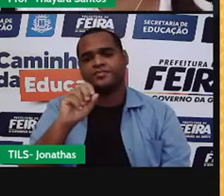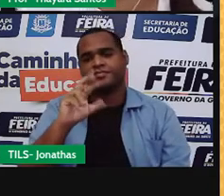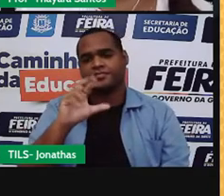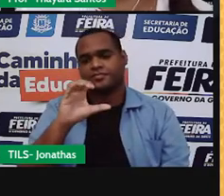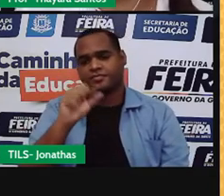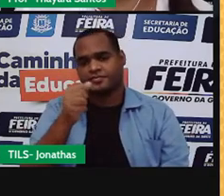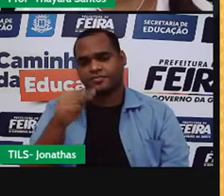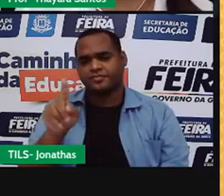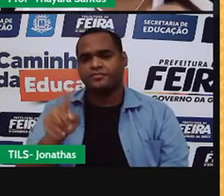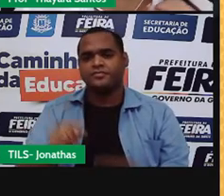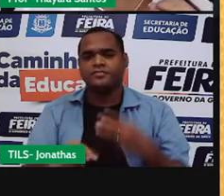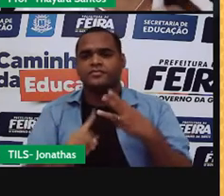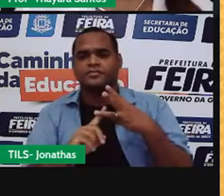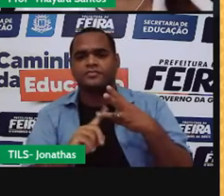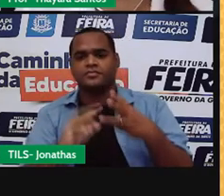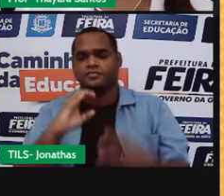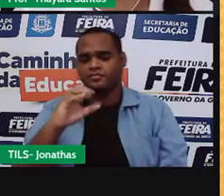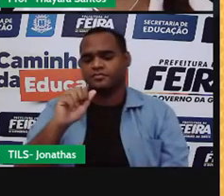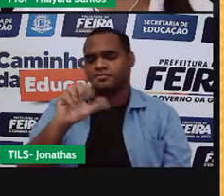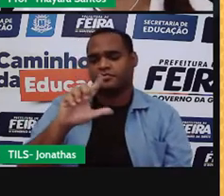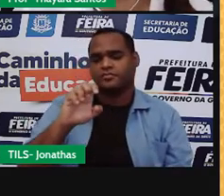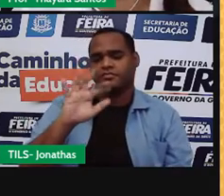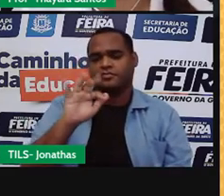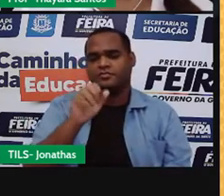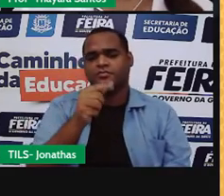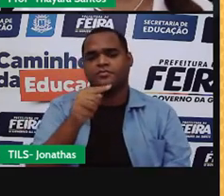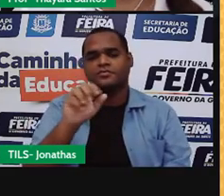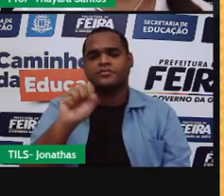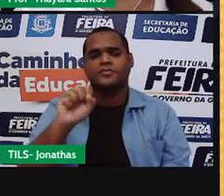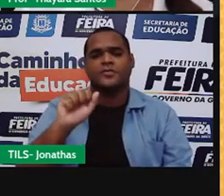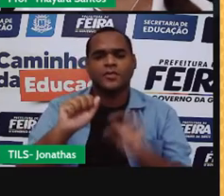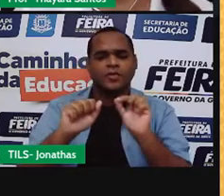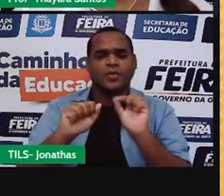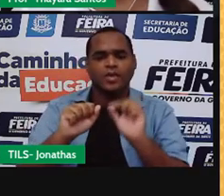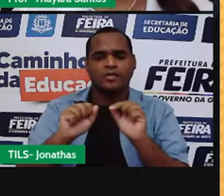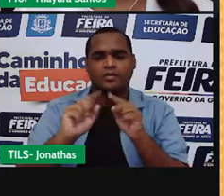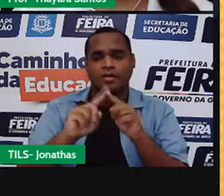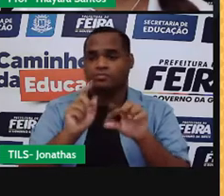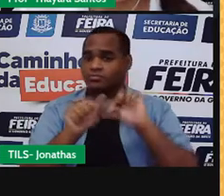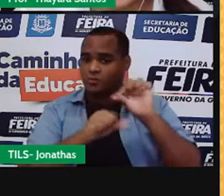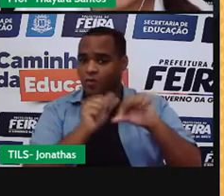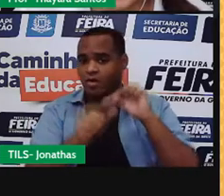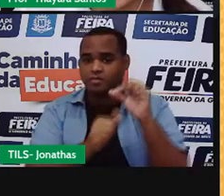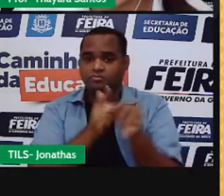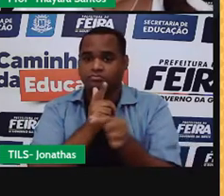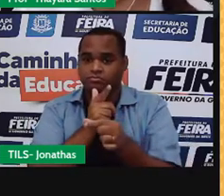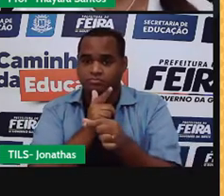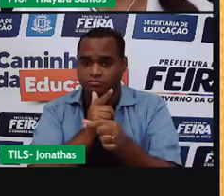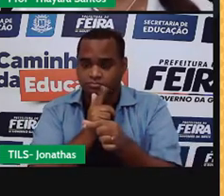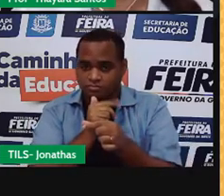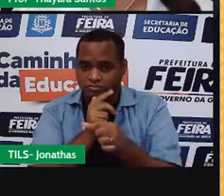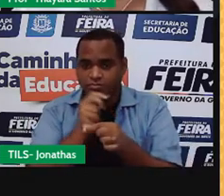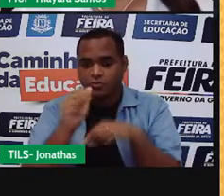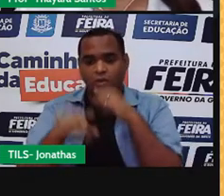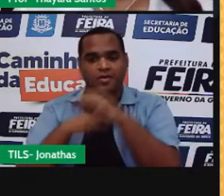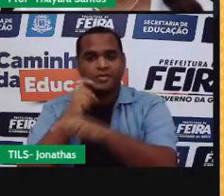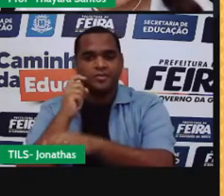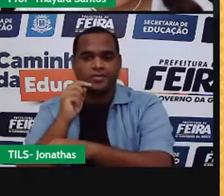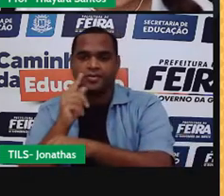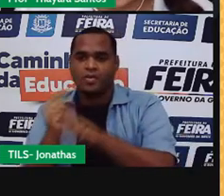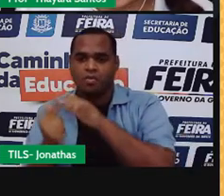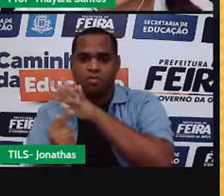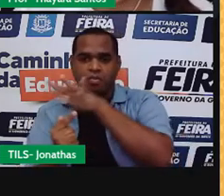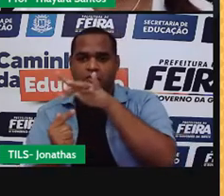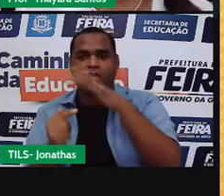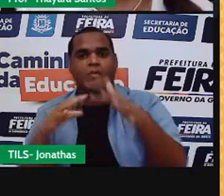E a calefação? A calefação é uma mudança de estado líquido para o gasoso muito rápida. A temperatura está tão